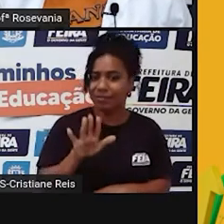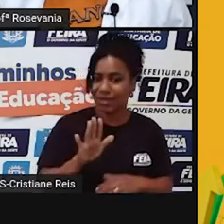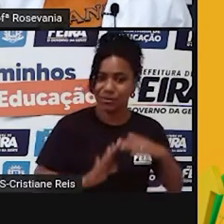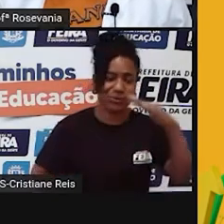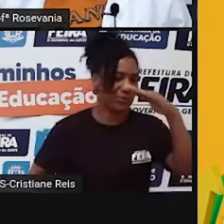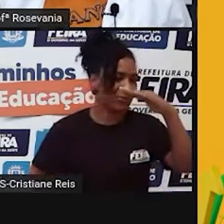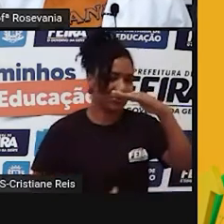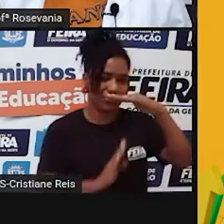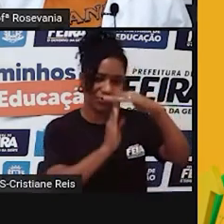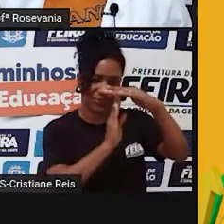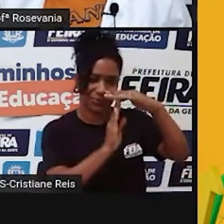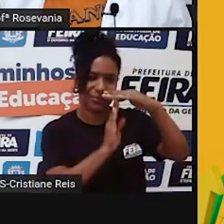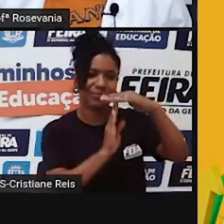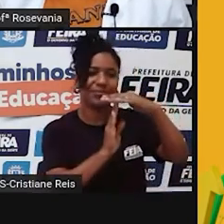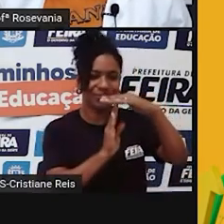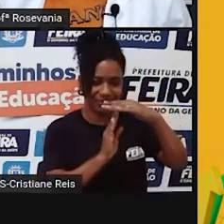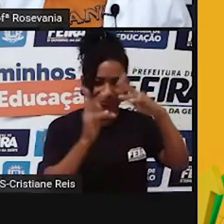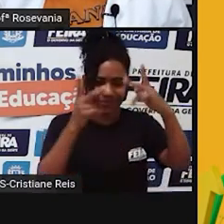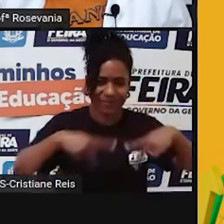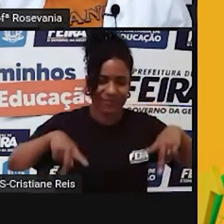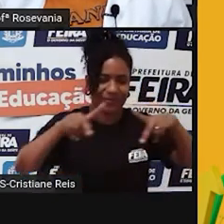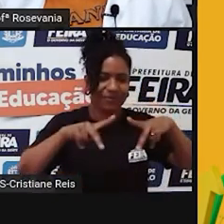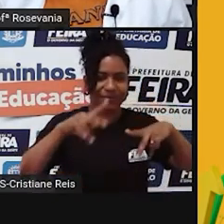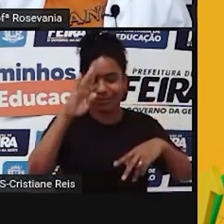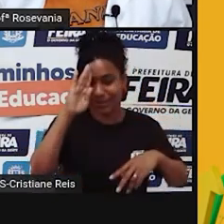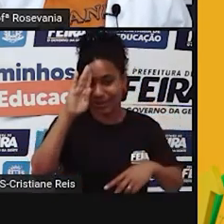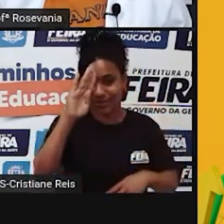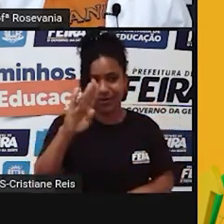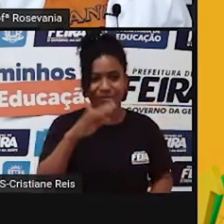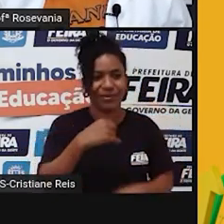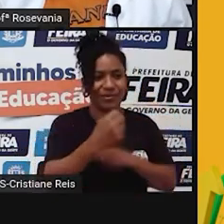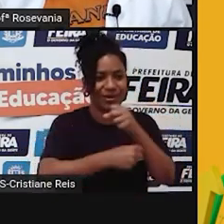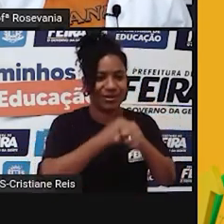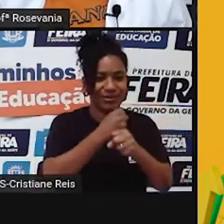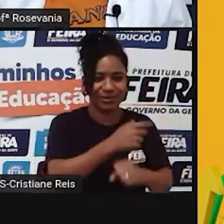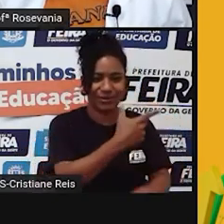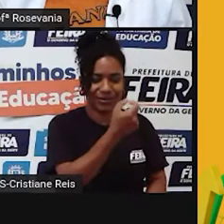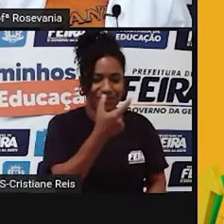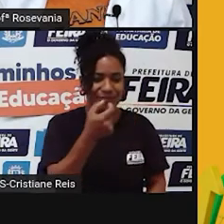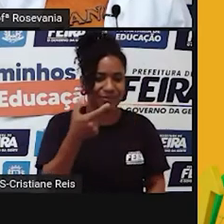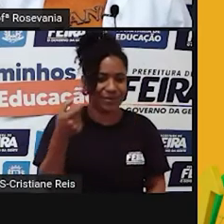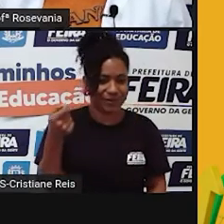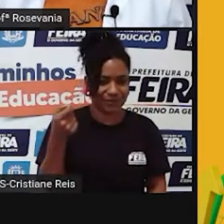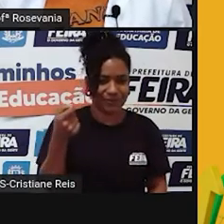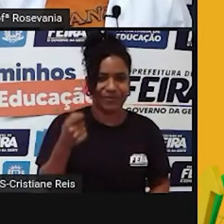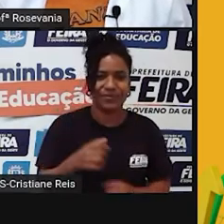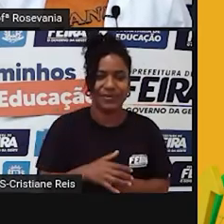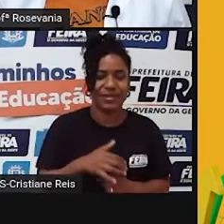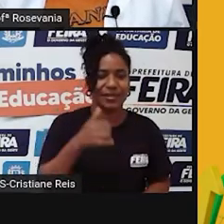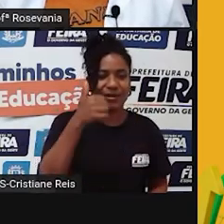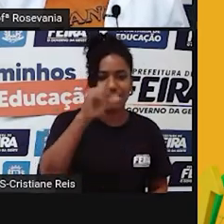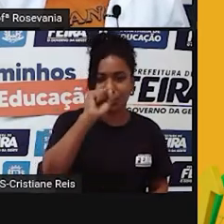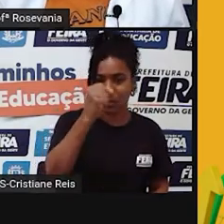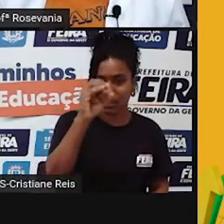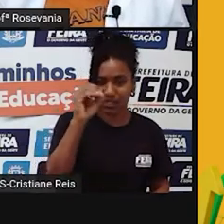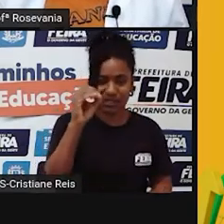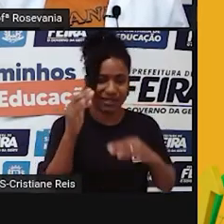mesmo da população, a gente observou no ano 2000, que chegou ao ponto, ó, porque aqui, de 80 para